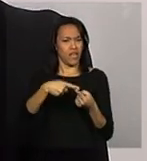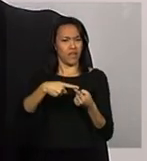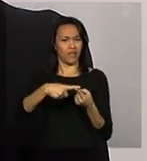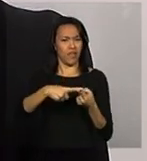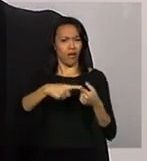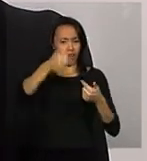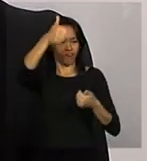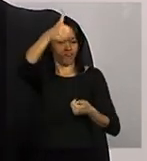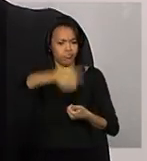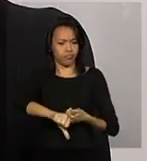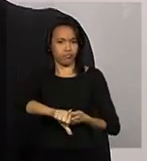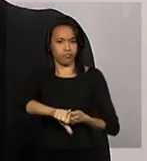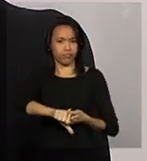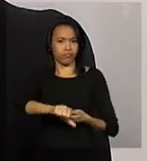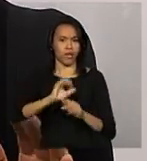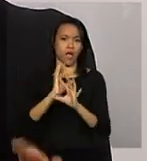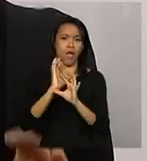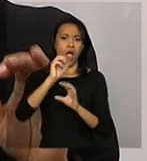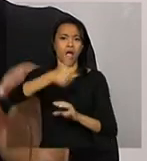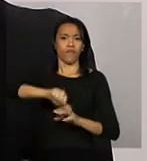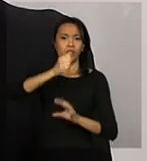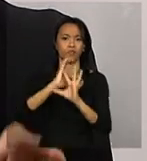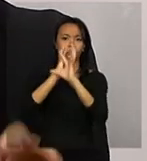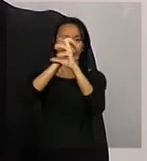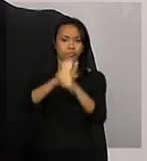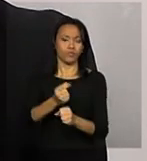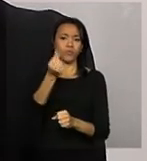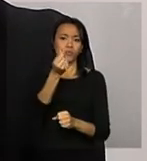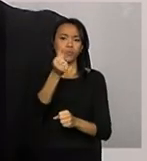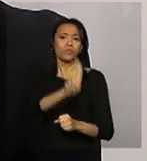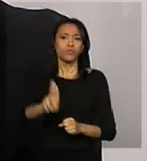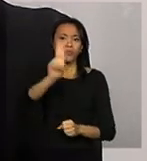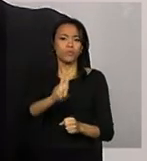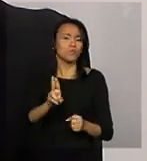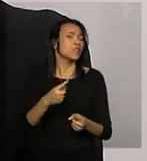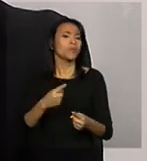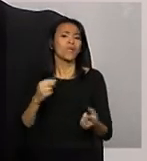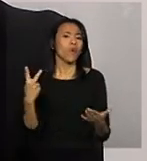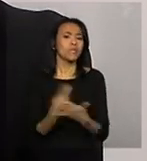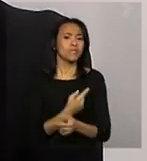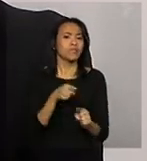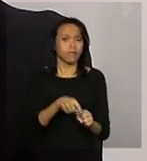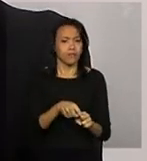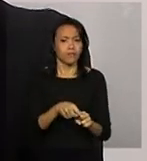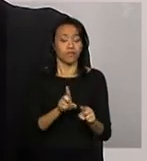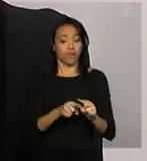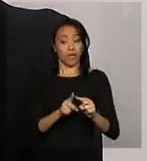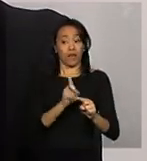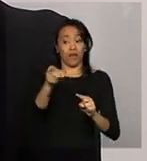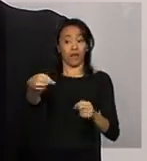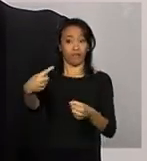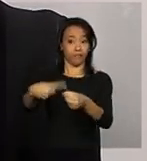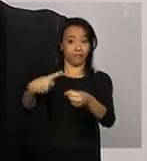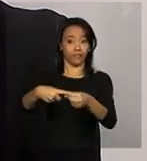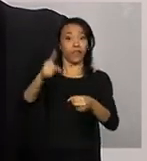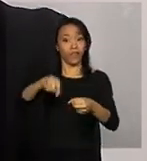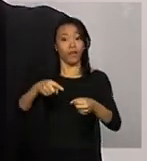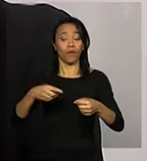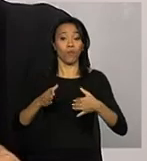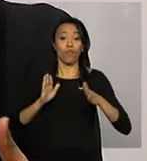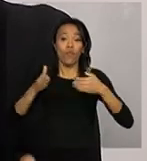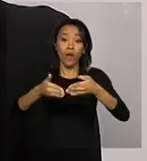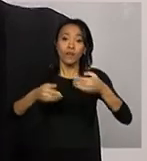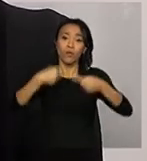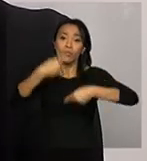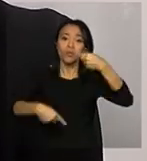demonstrativo físico financeiro. compreenda que isso é reprovar a prestação de contas do município no que tange a política de assistência social.